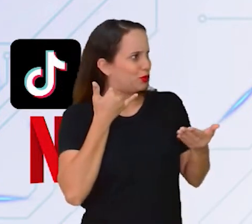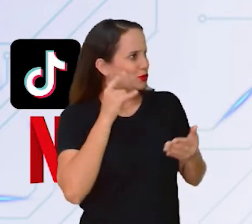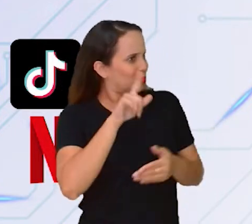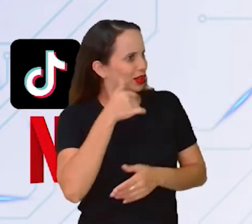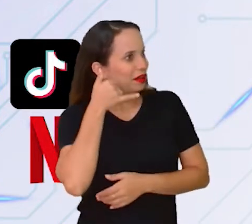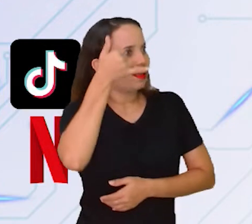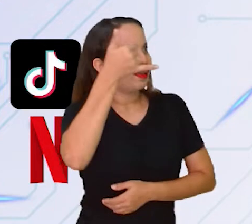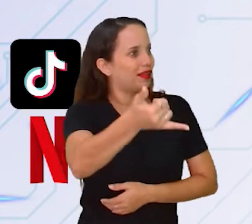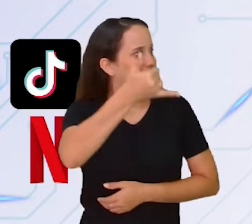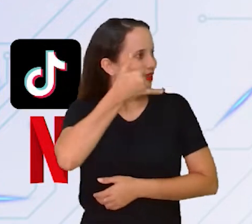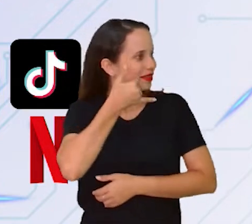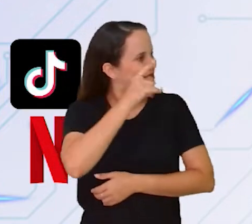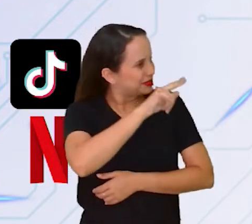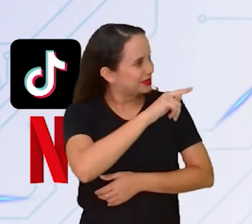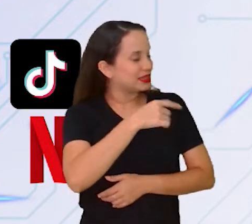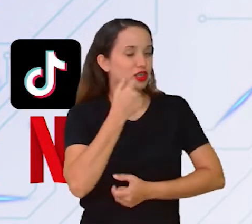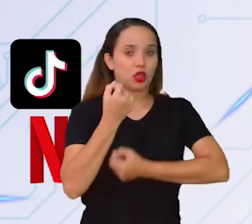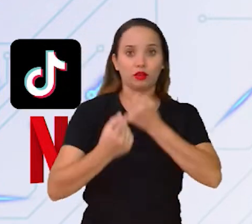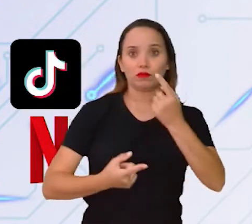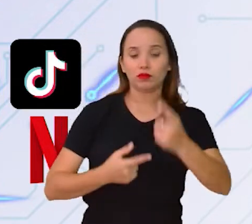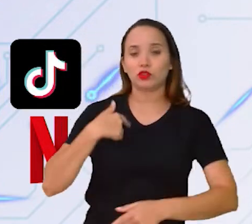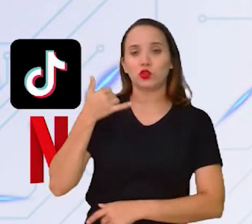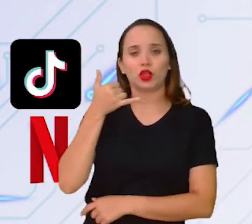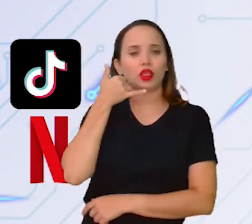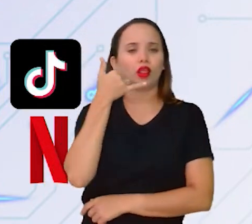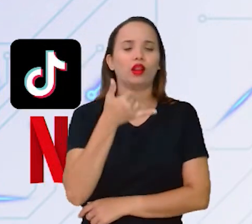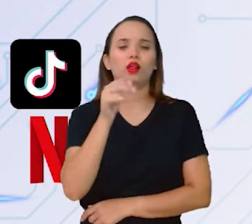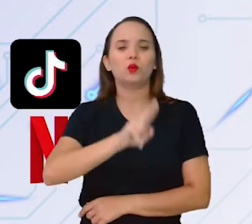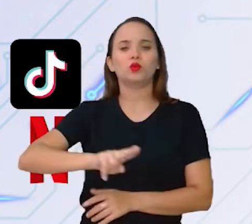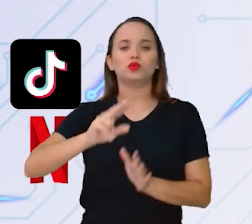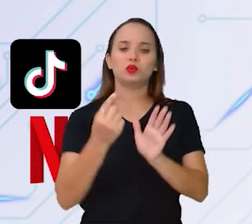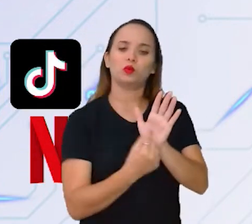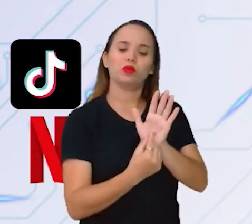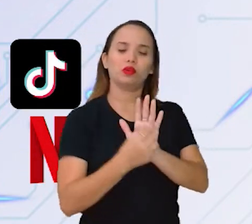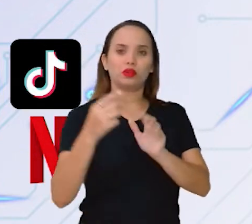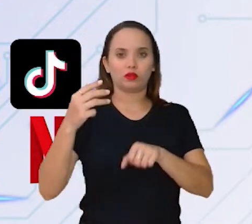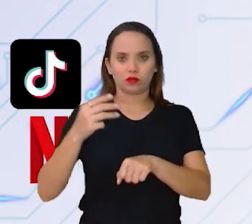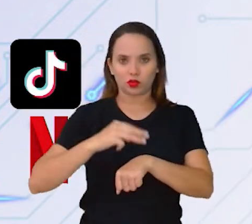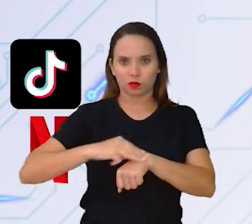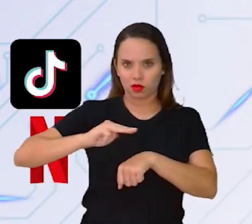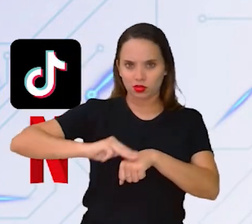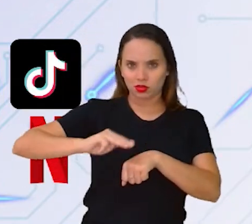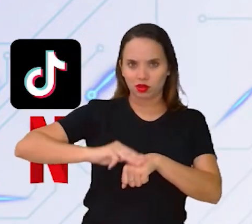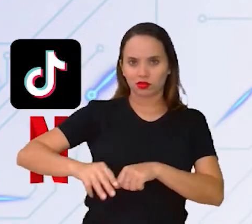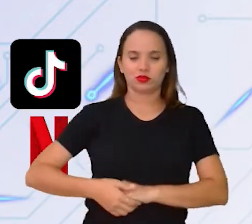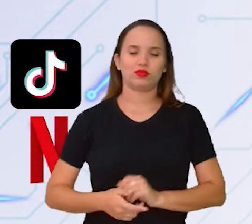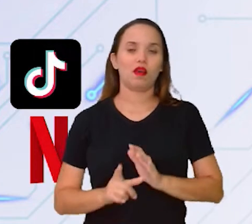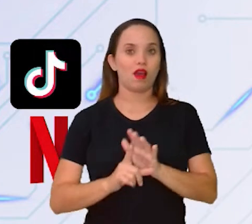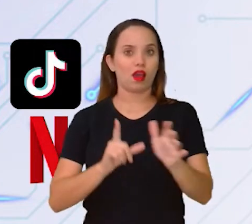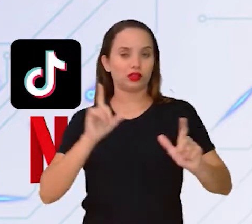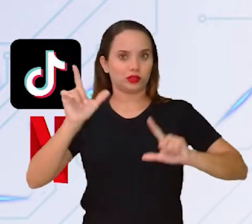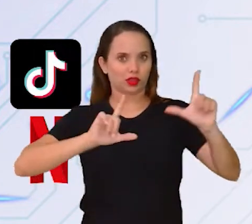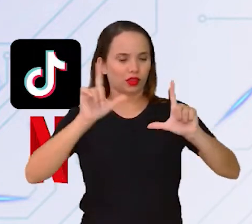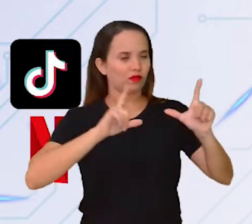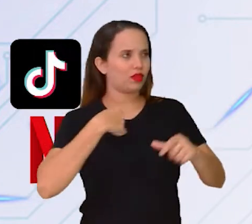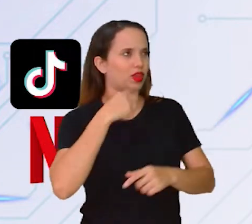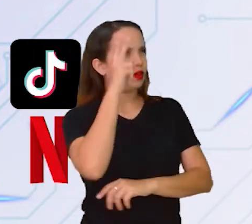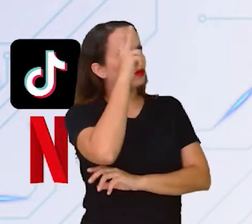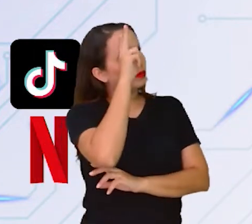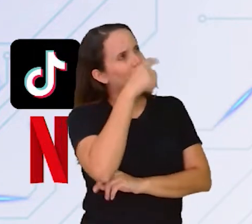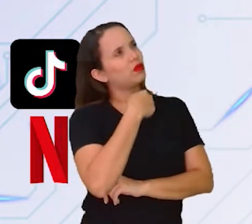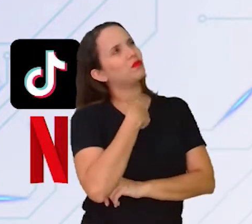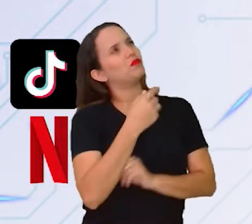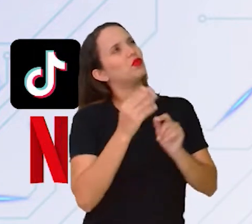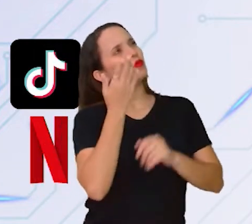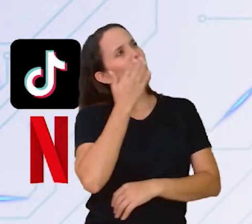ligar, não é assim? Quando liga é por um aplicativo de mensagem. A TV, por exemplo, né? Aquela TV antiga, eu me lembro, Carla, criança